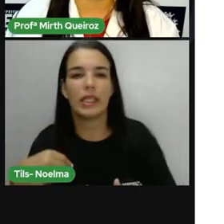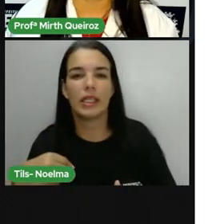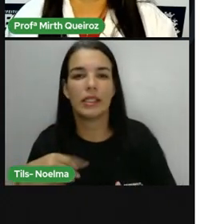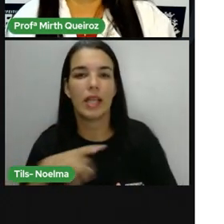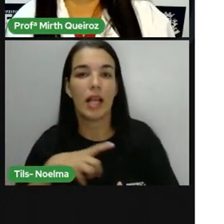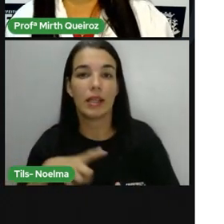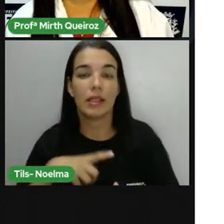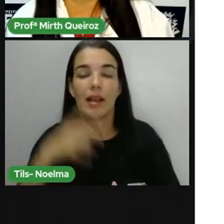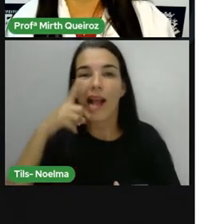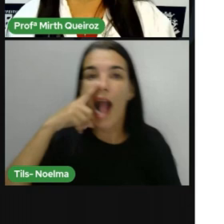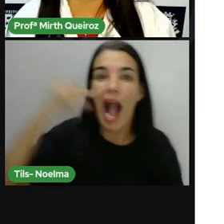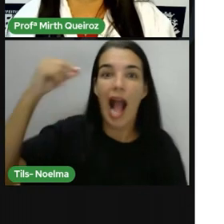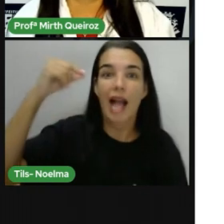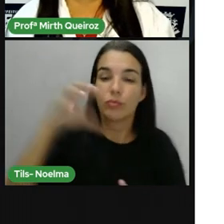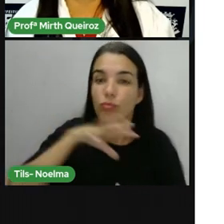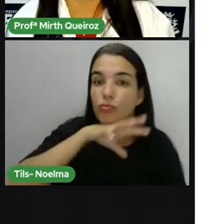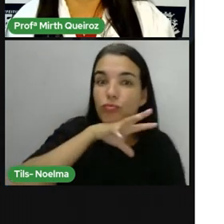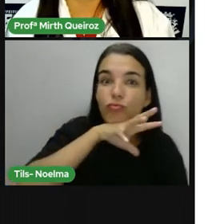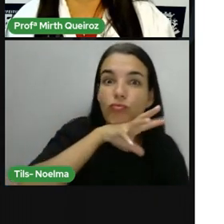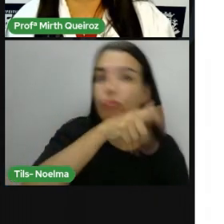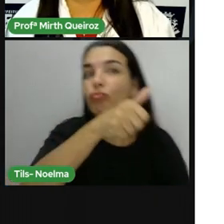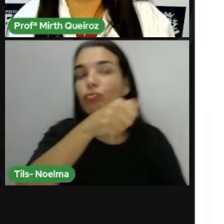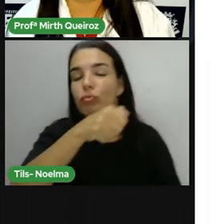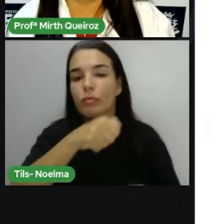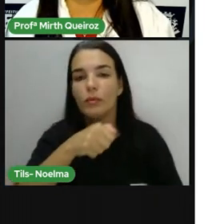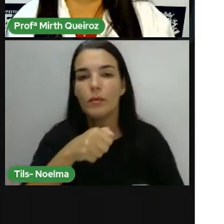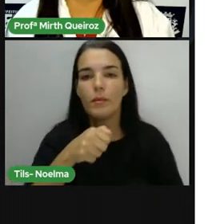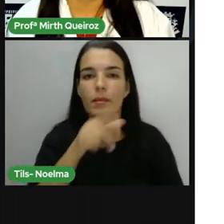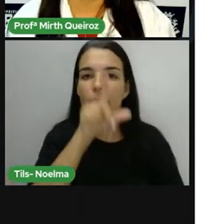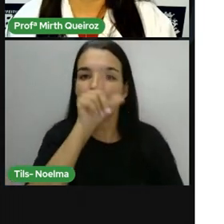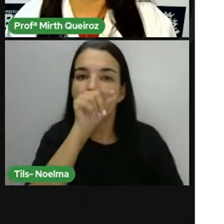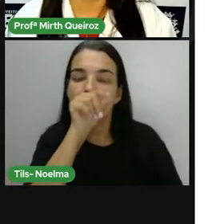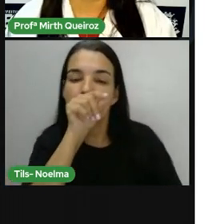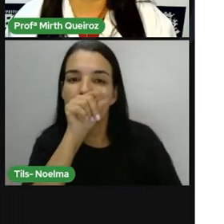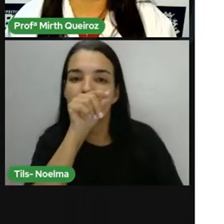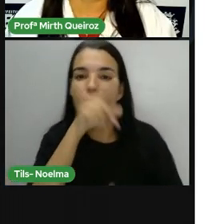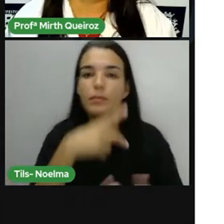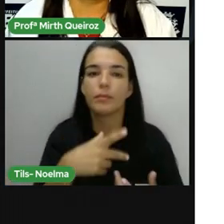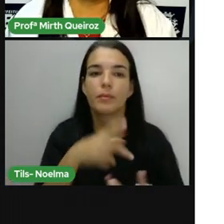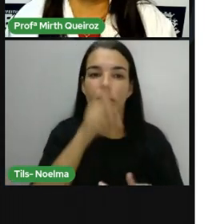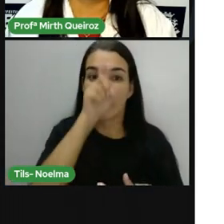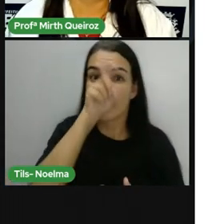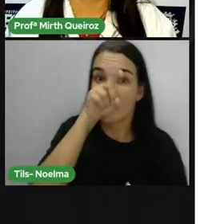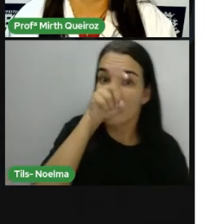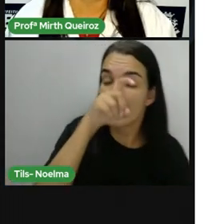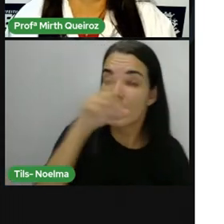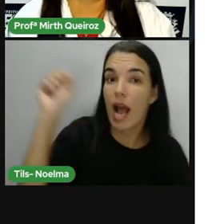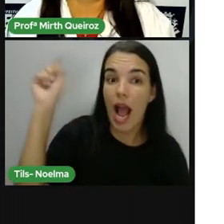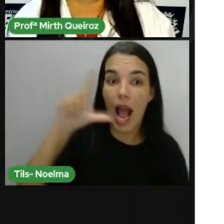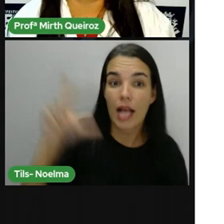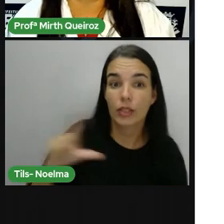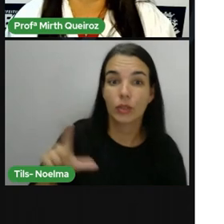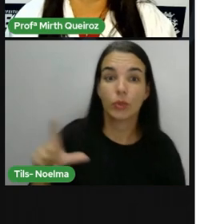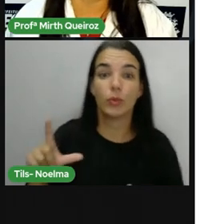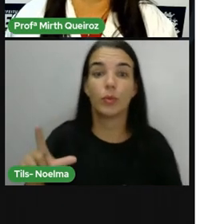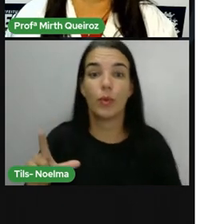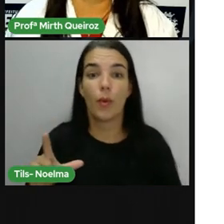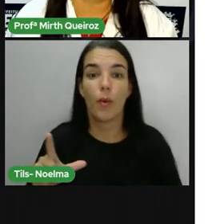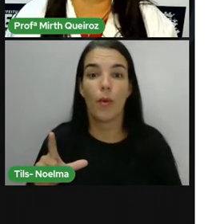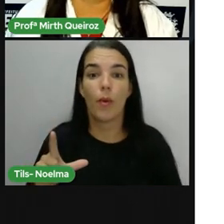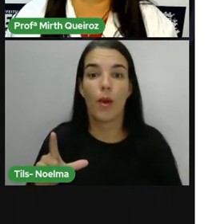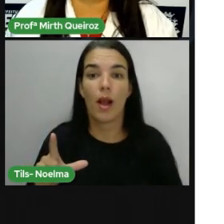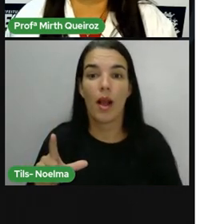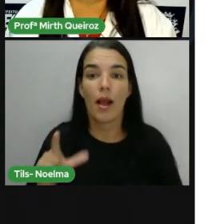jaguarundi, né? O bentivio, o carcará, a arara azul de lear, o tizi, o perequito de